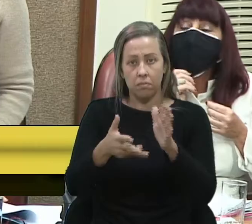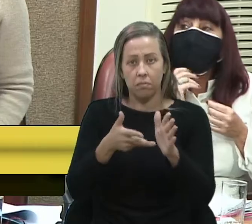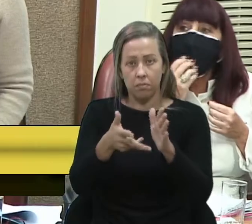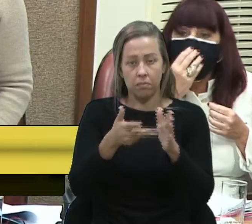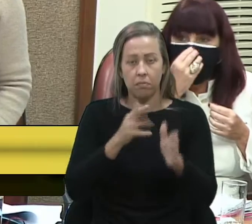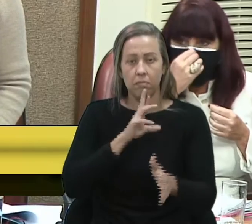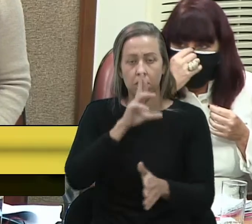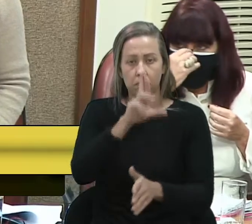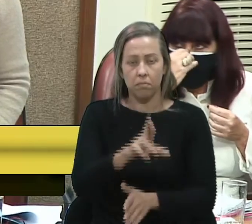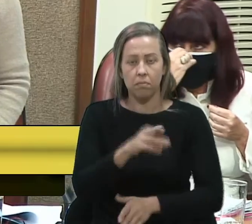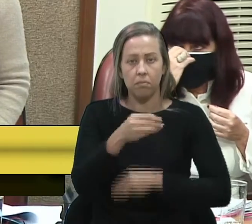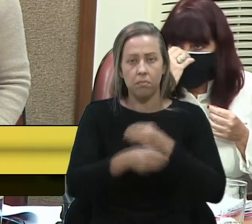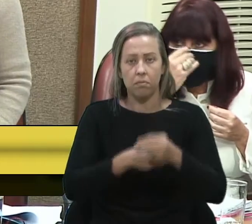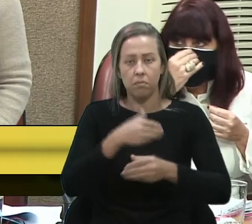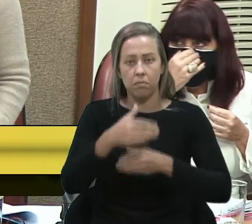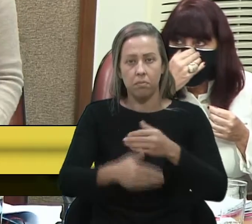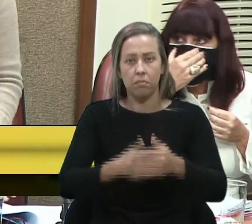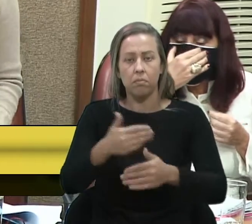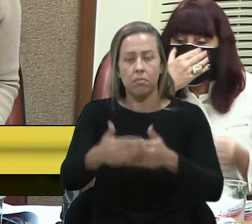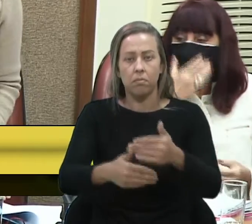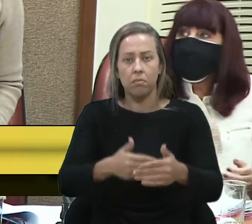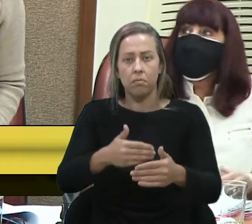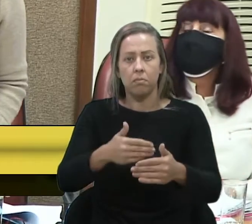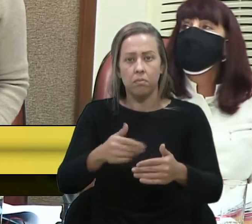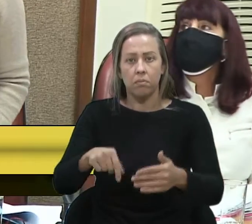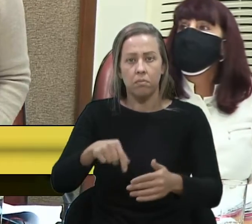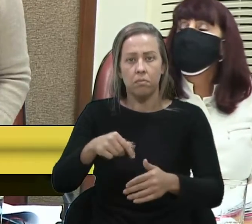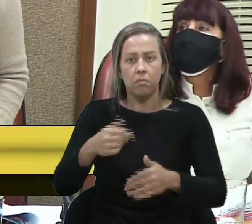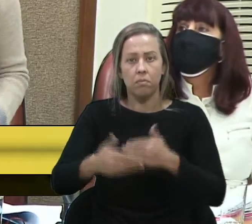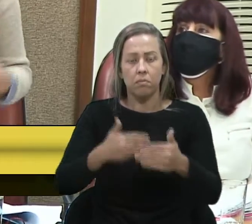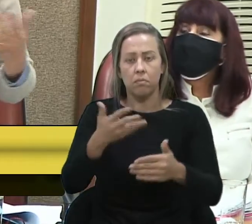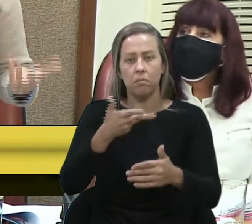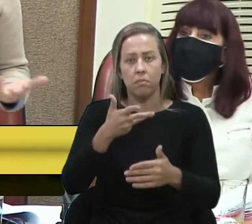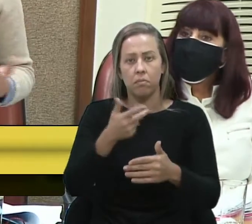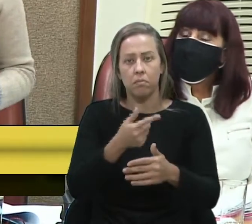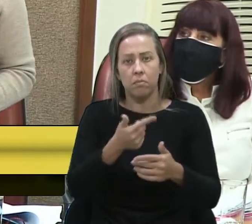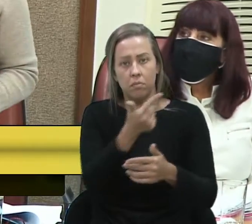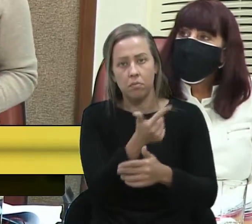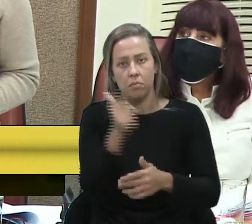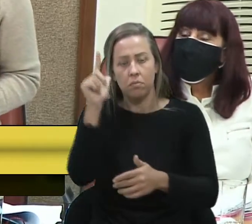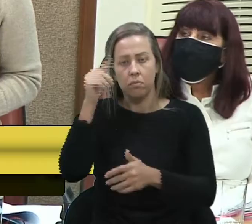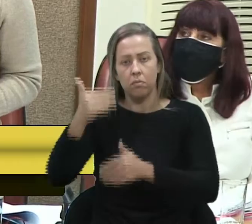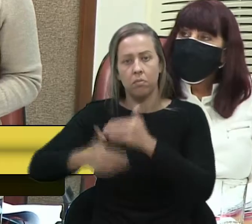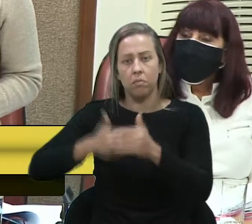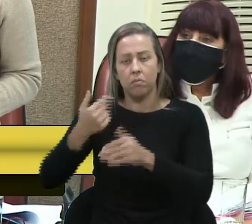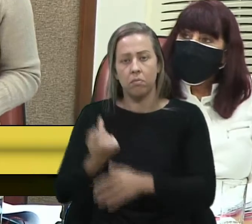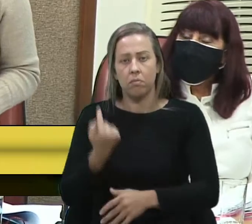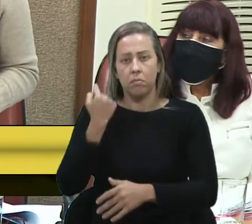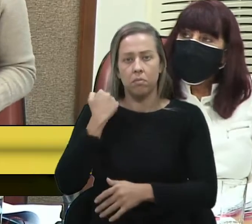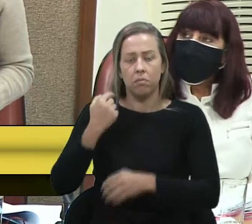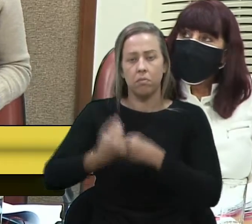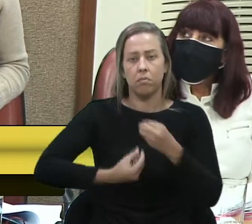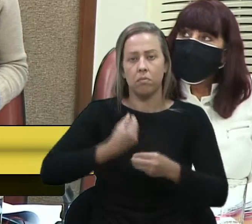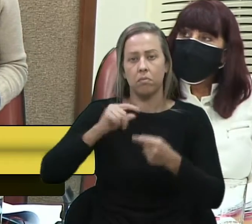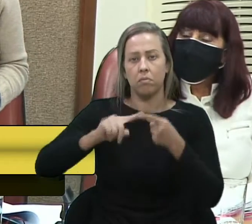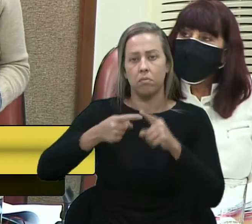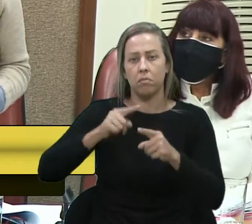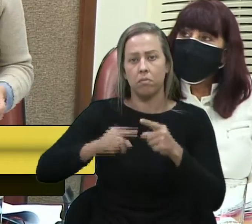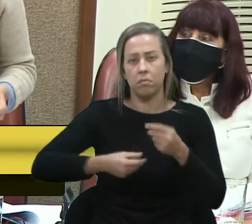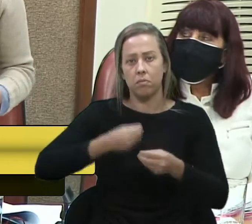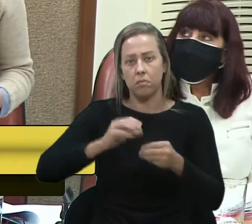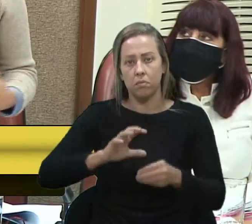como o processo, esse processo aqui tramitou, ao contrário do processo anterior. O processo